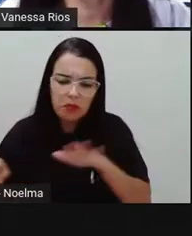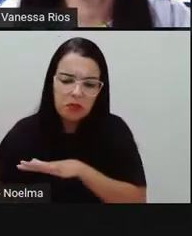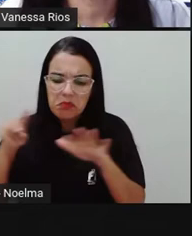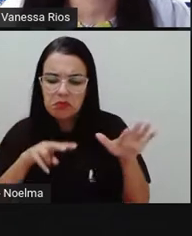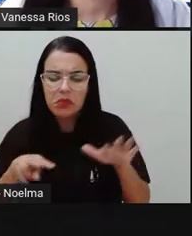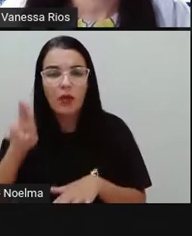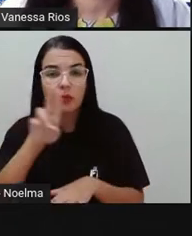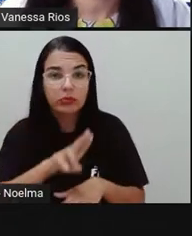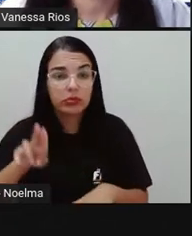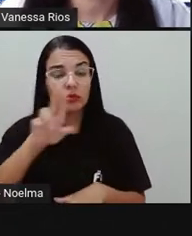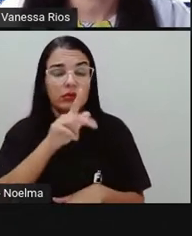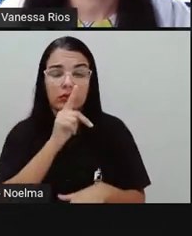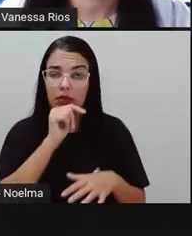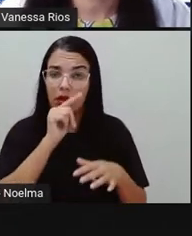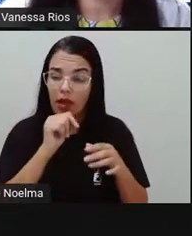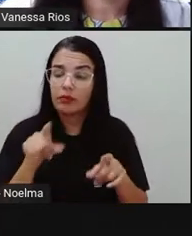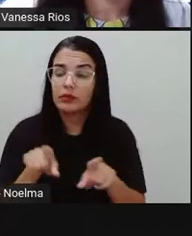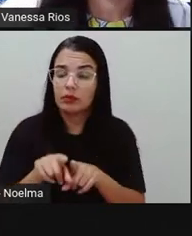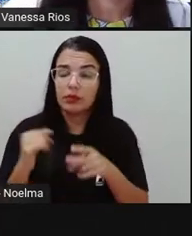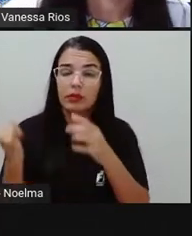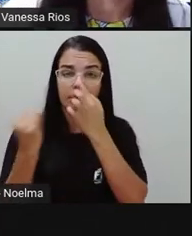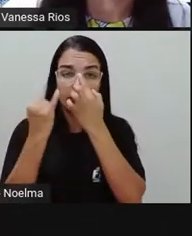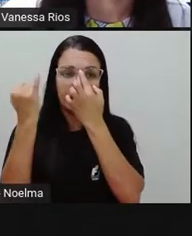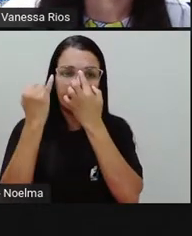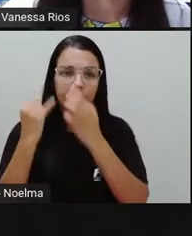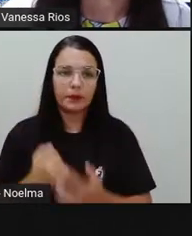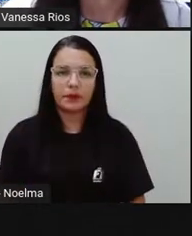nós damos a esse elemento tão importante.